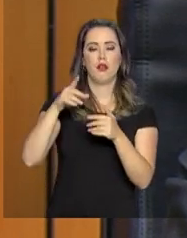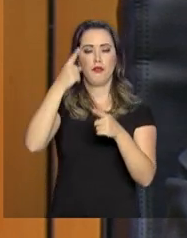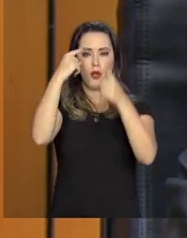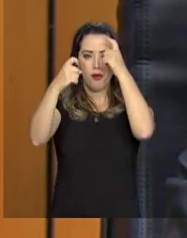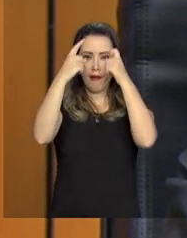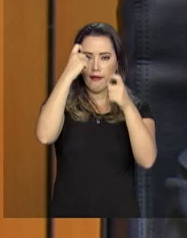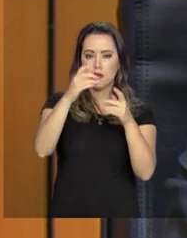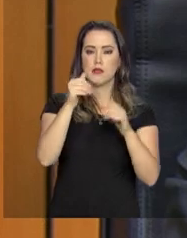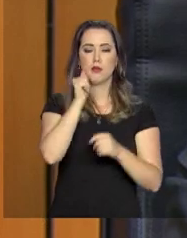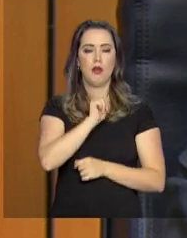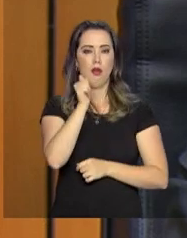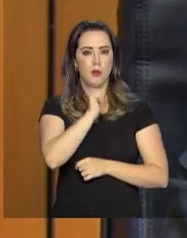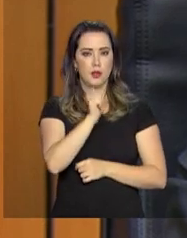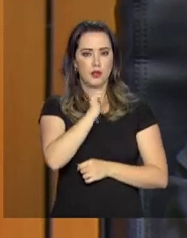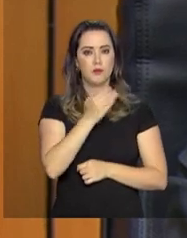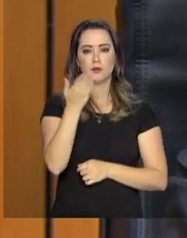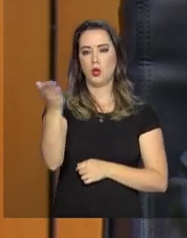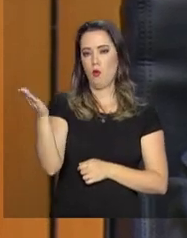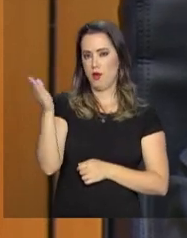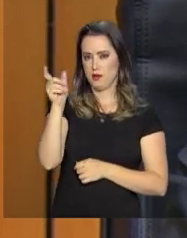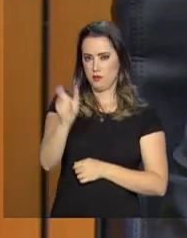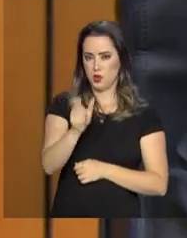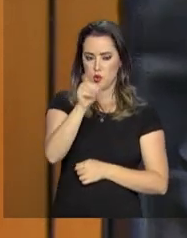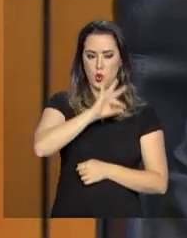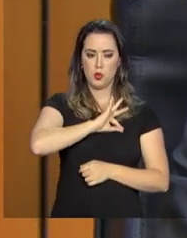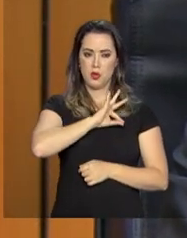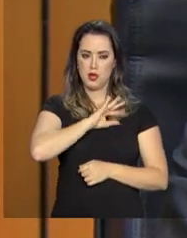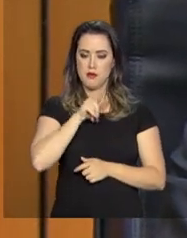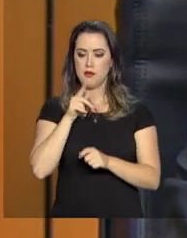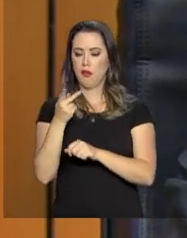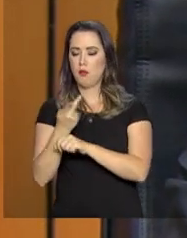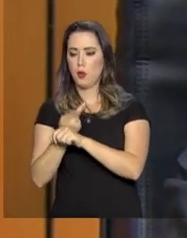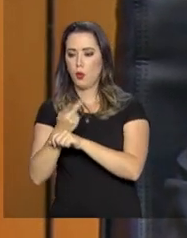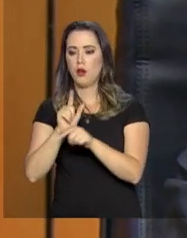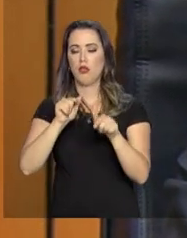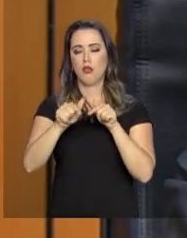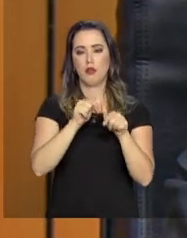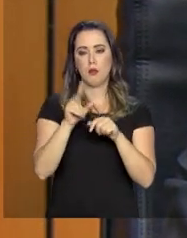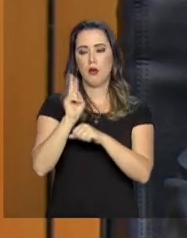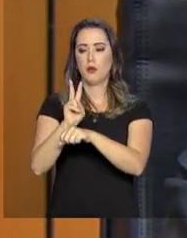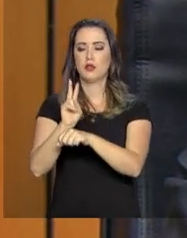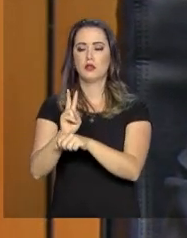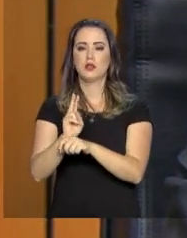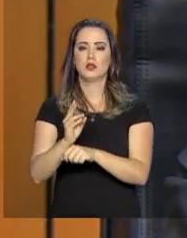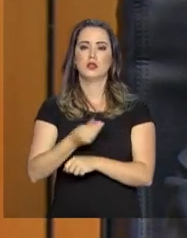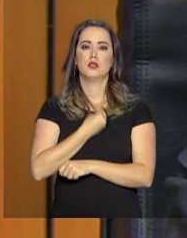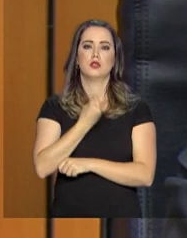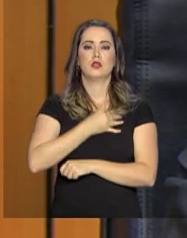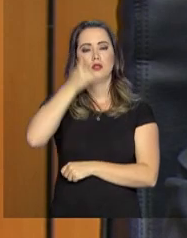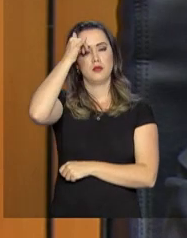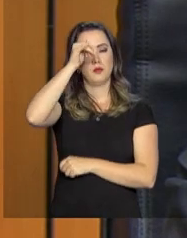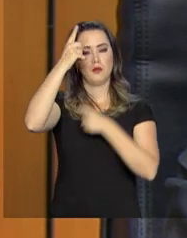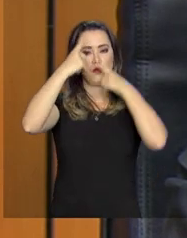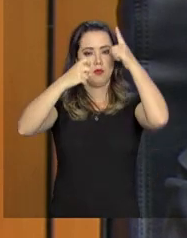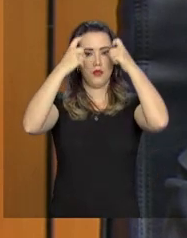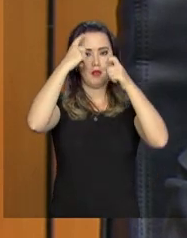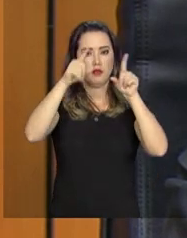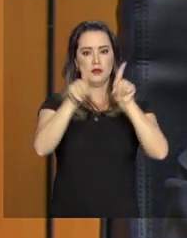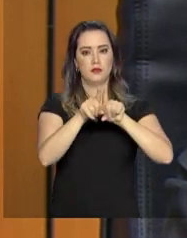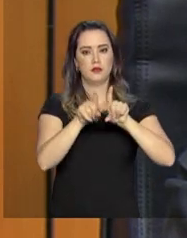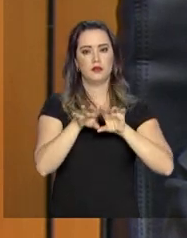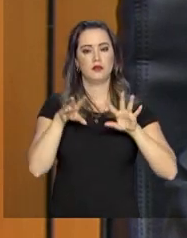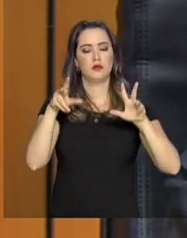esses policiais e a estas policiais que se encontram nas ruas, em defesa da vida e no combate à violência, e também